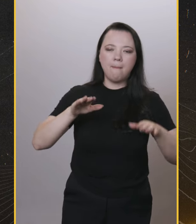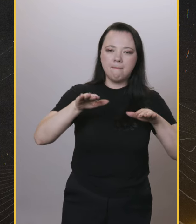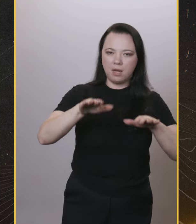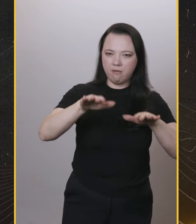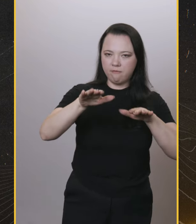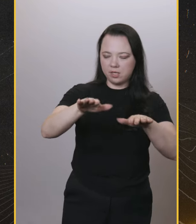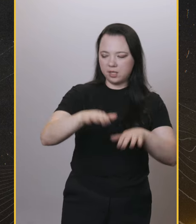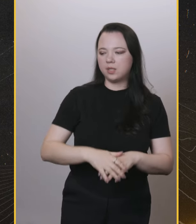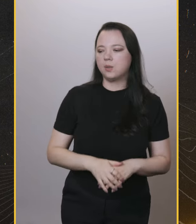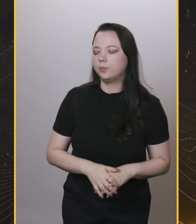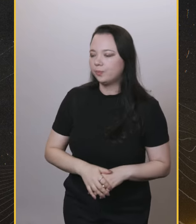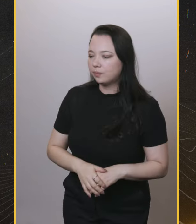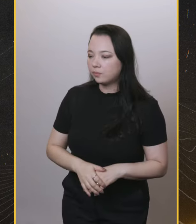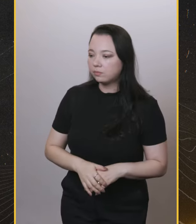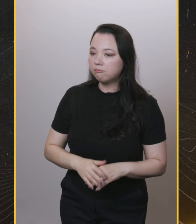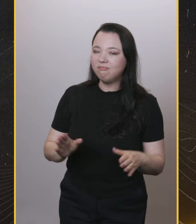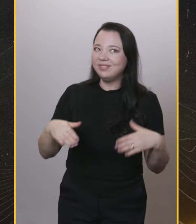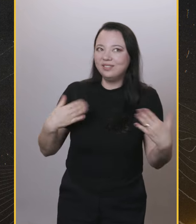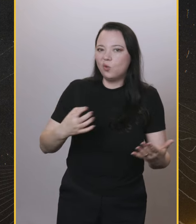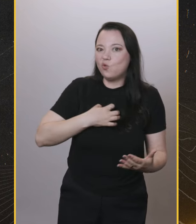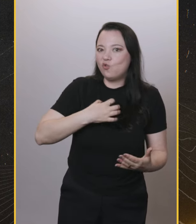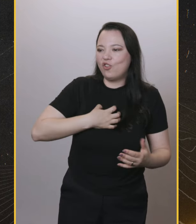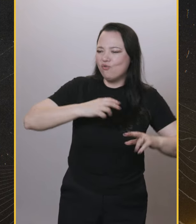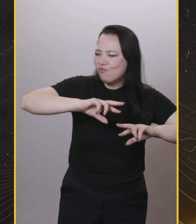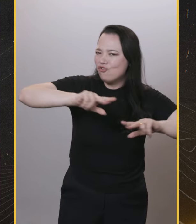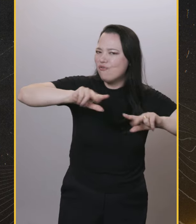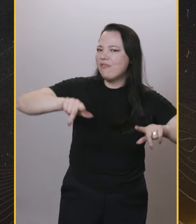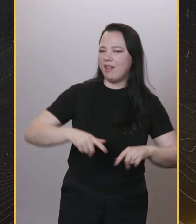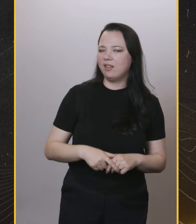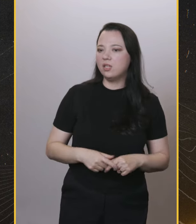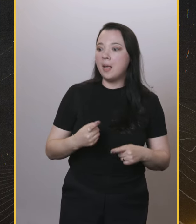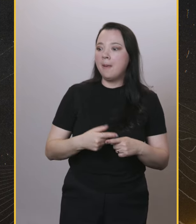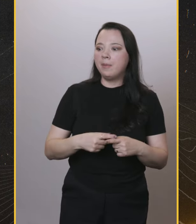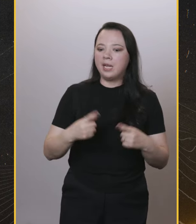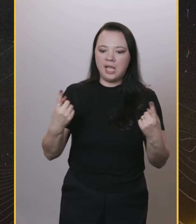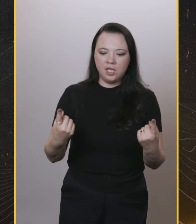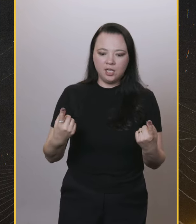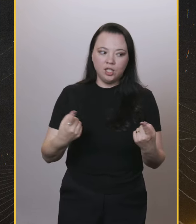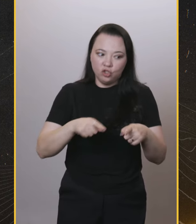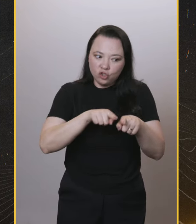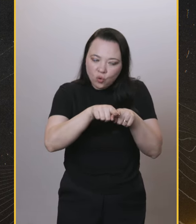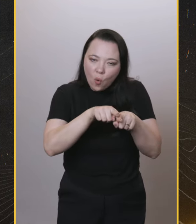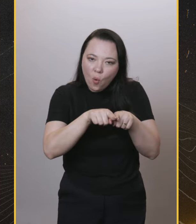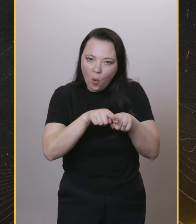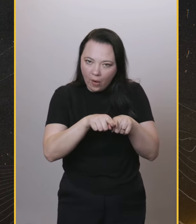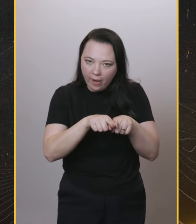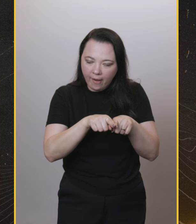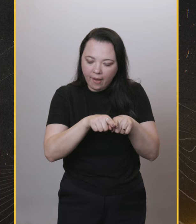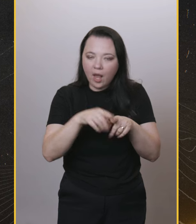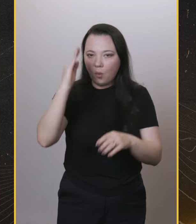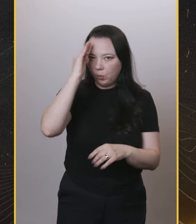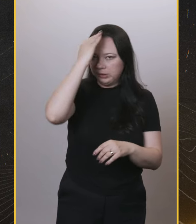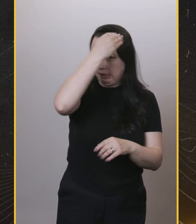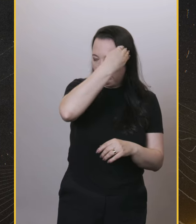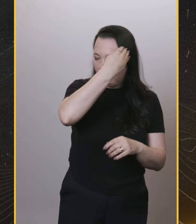tem orbitado ali essa... Que nem teve o lance da manifestação agora no sábado e tal. Ele chega por ali e tal. É o que eu quero dizer. É que